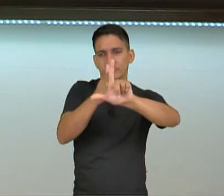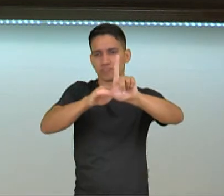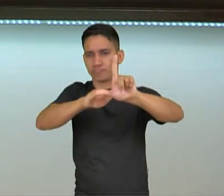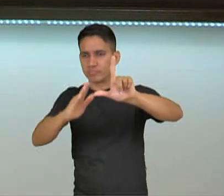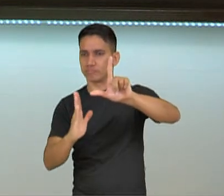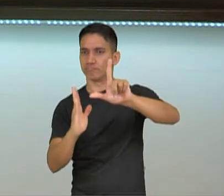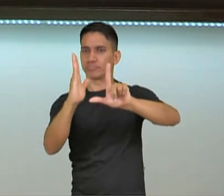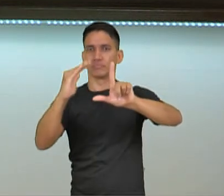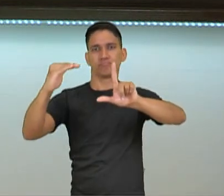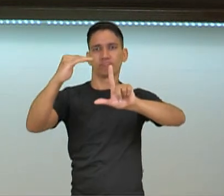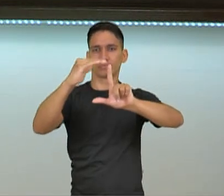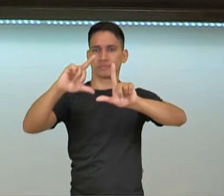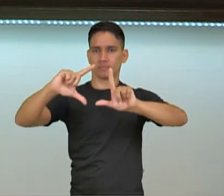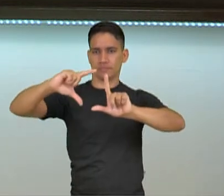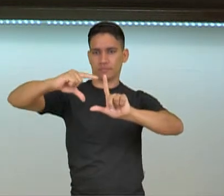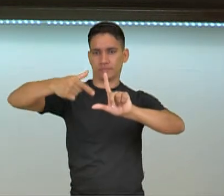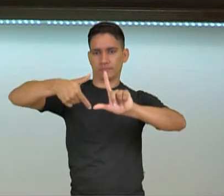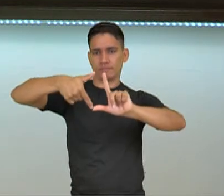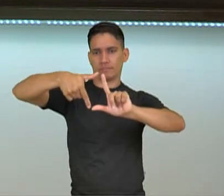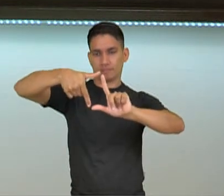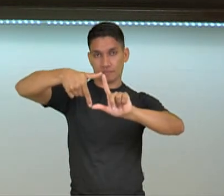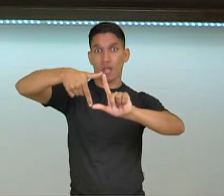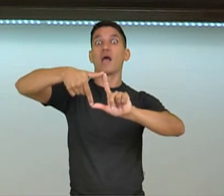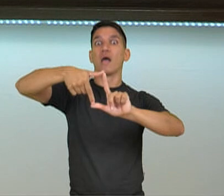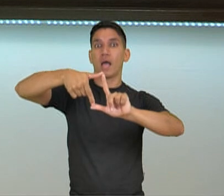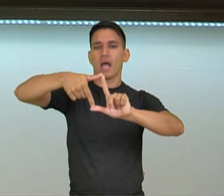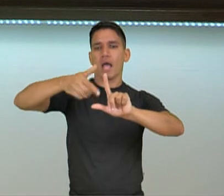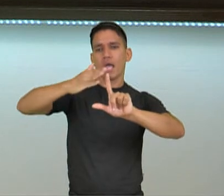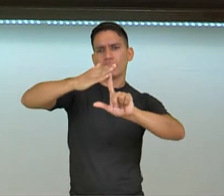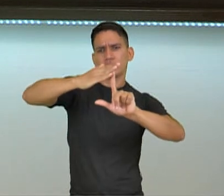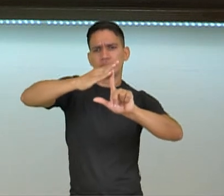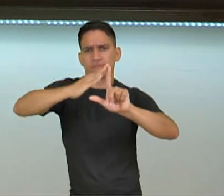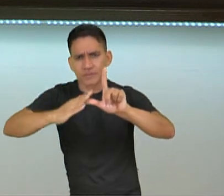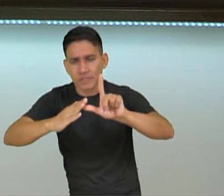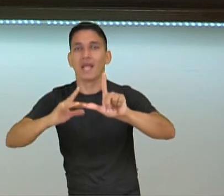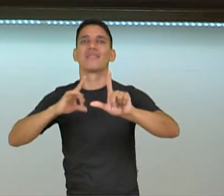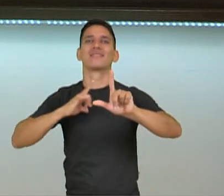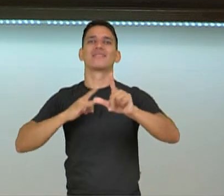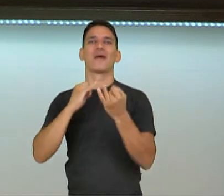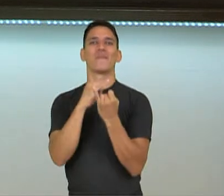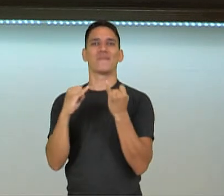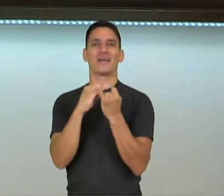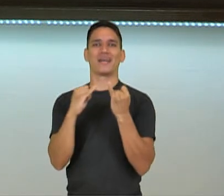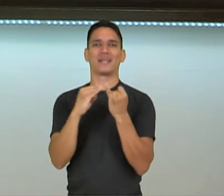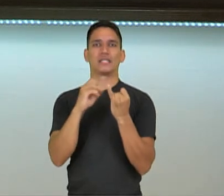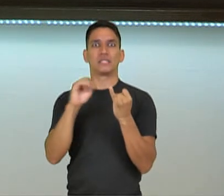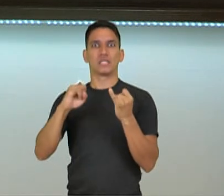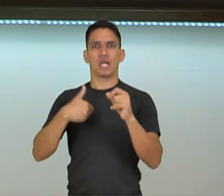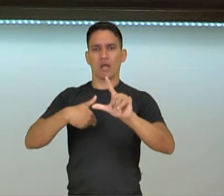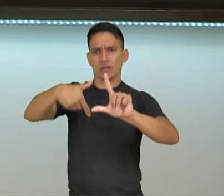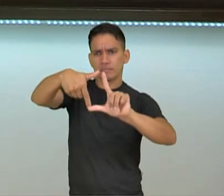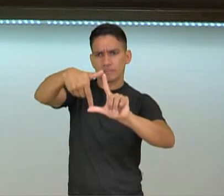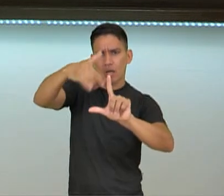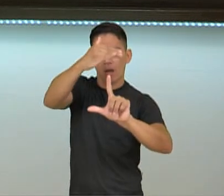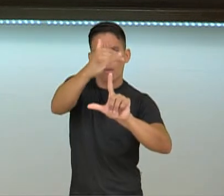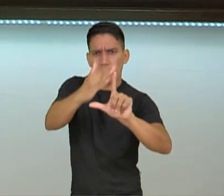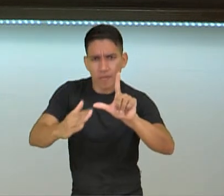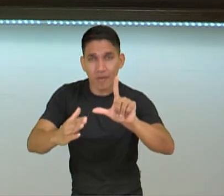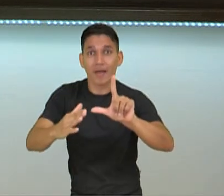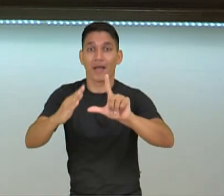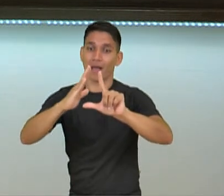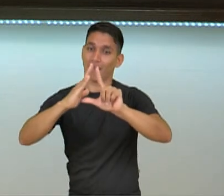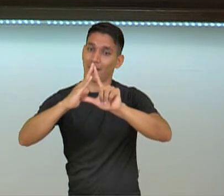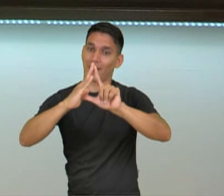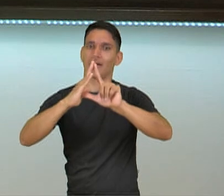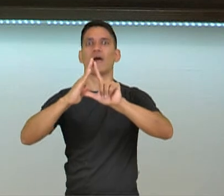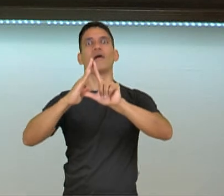eu vou ter a metade desses quadriláteros, não é? E quando eu corto fazendo uma diagonal, esses quadriláteros, eu tenho um